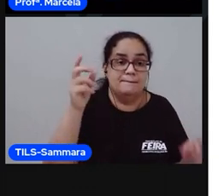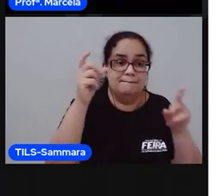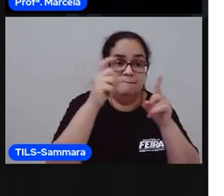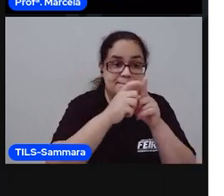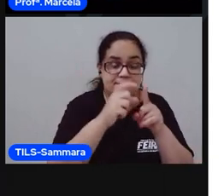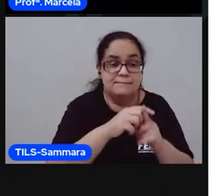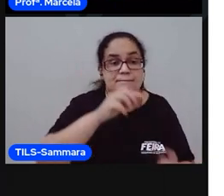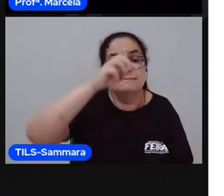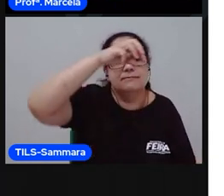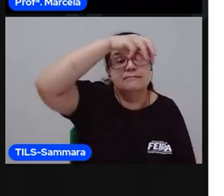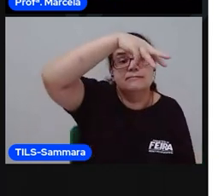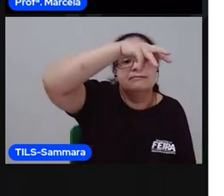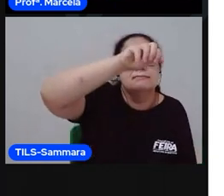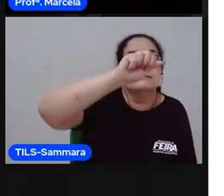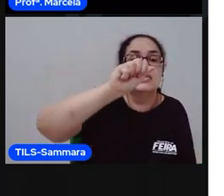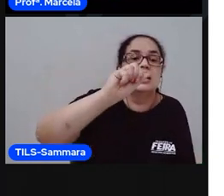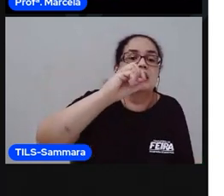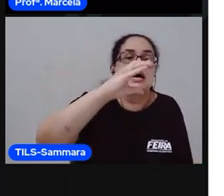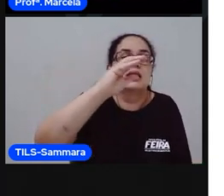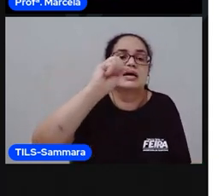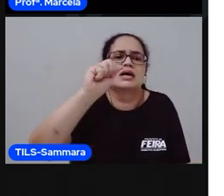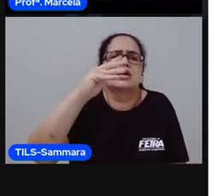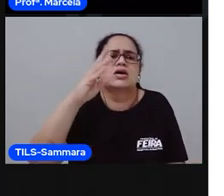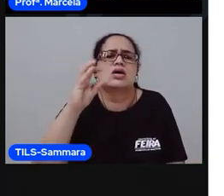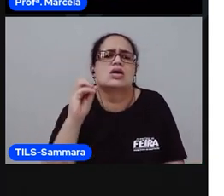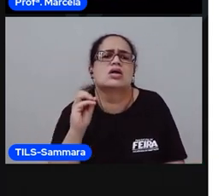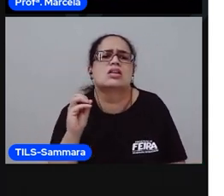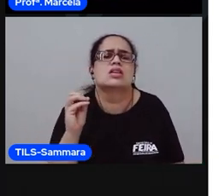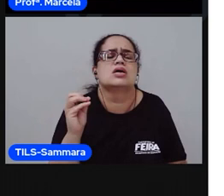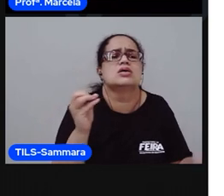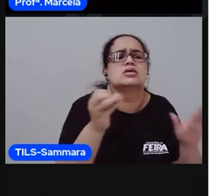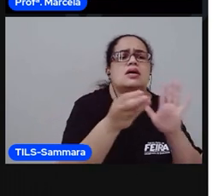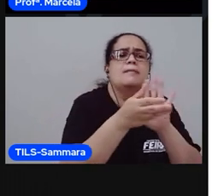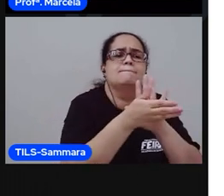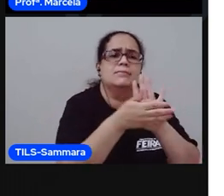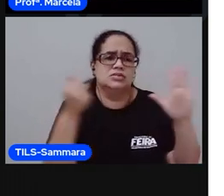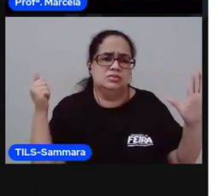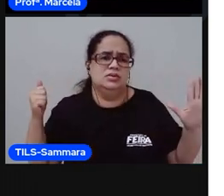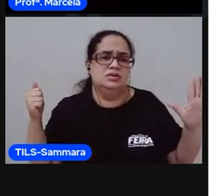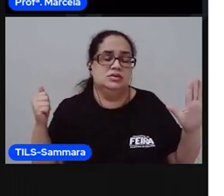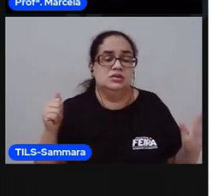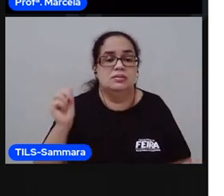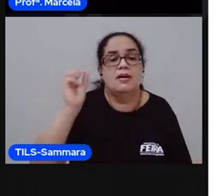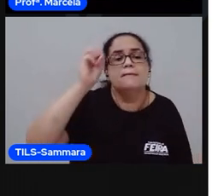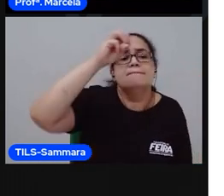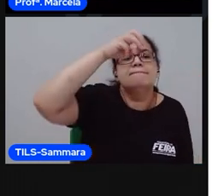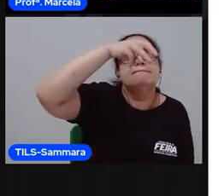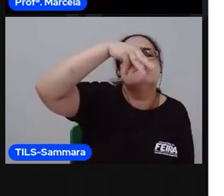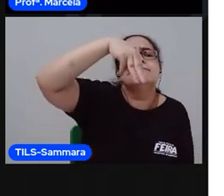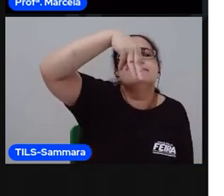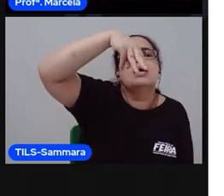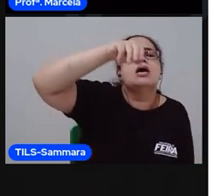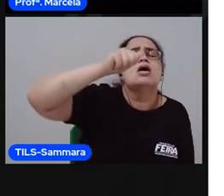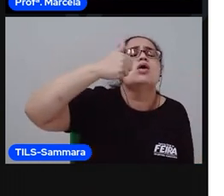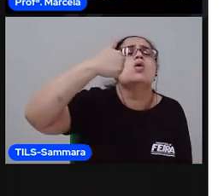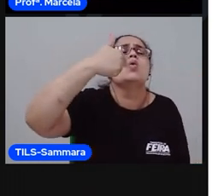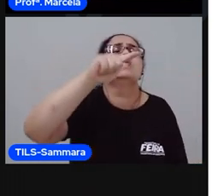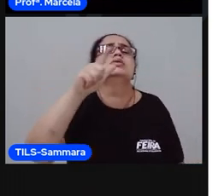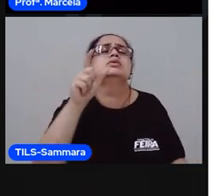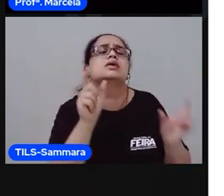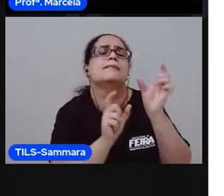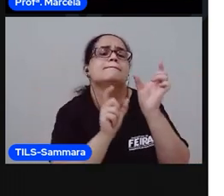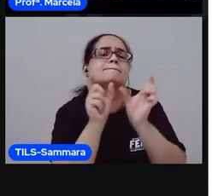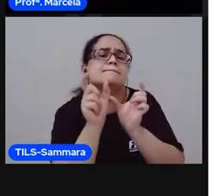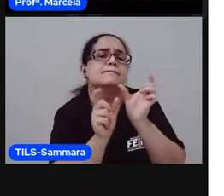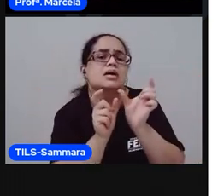macaco? Se eu tiro a sílaba MÁ, forma outra palavra, que a gente